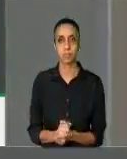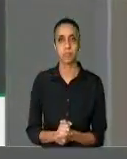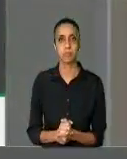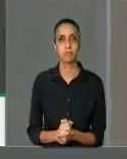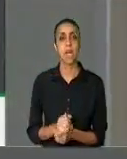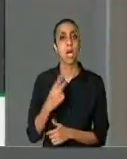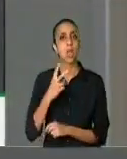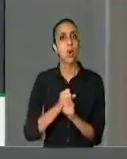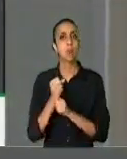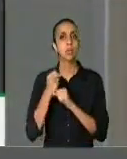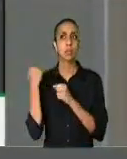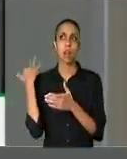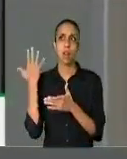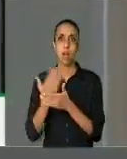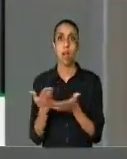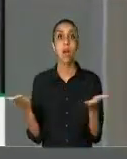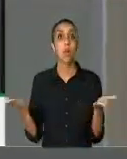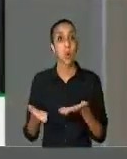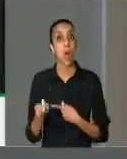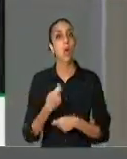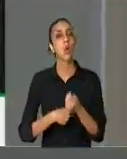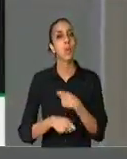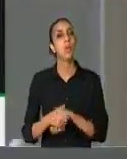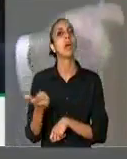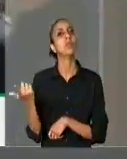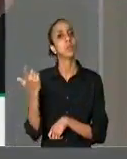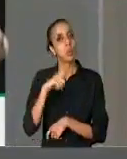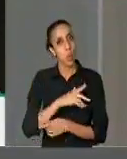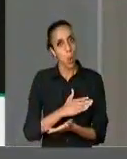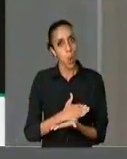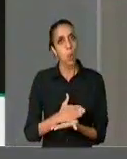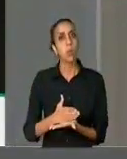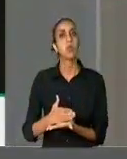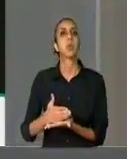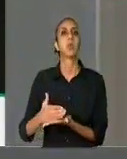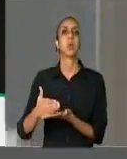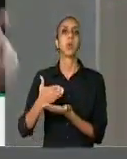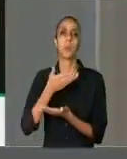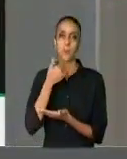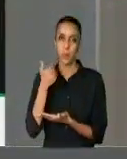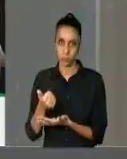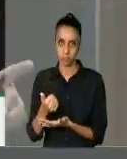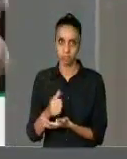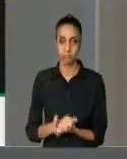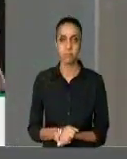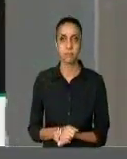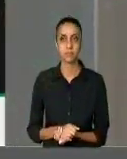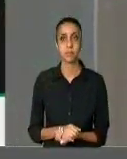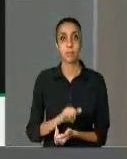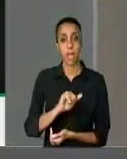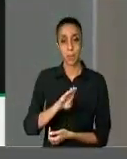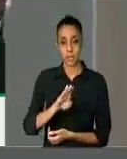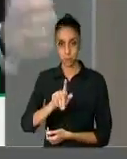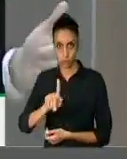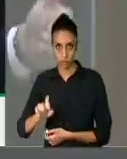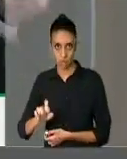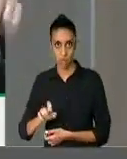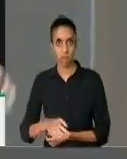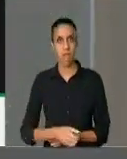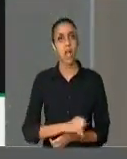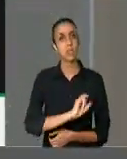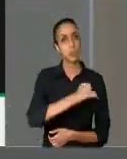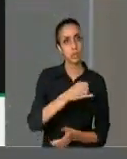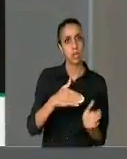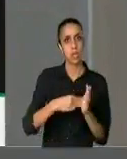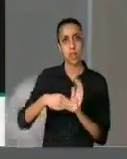a economia voltou a ficar no azul. Dados do IBGE, alta de 1% no primeiro trimestre